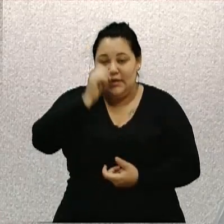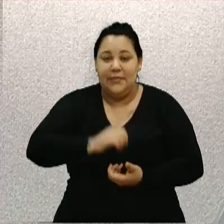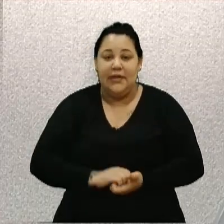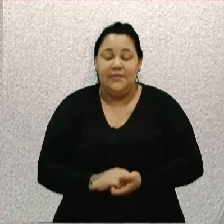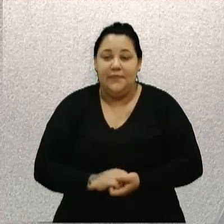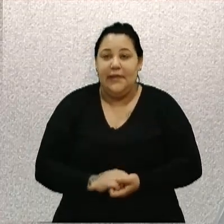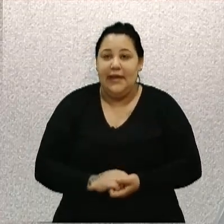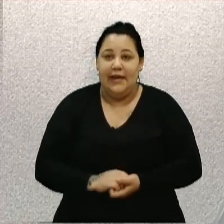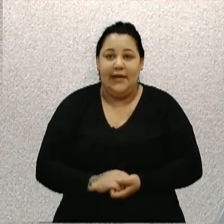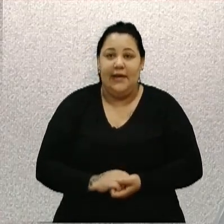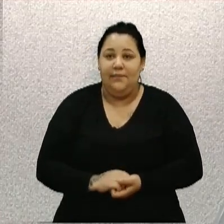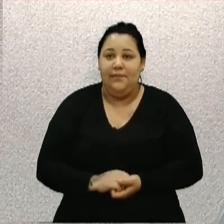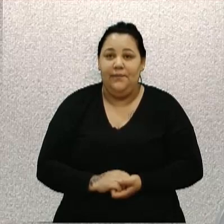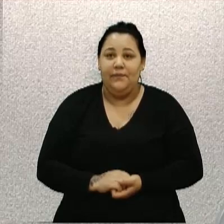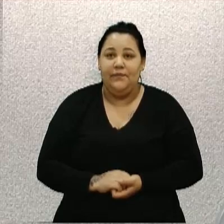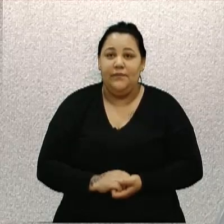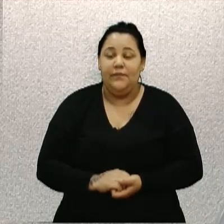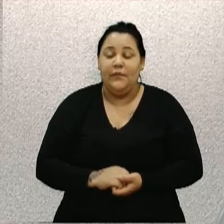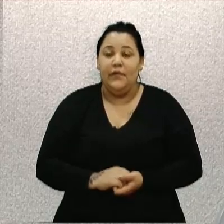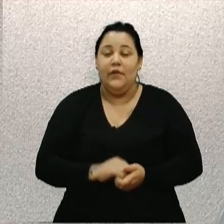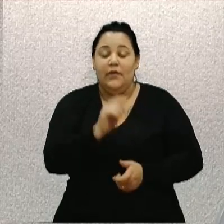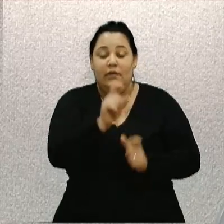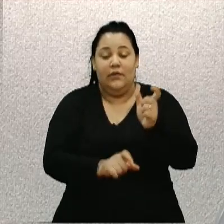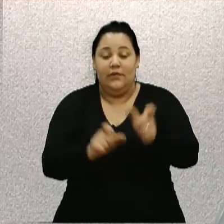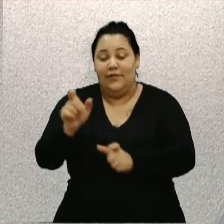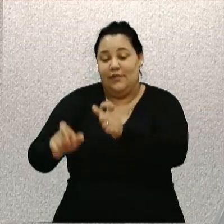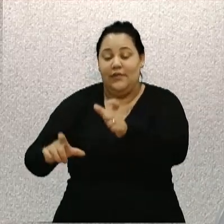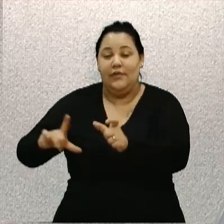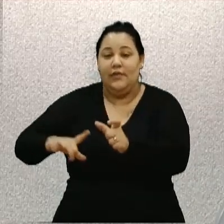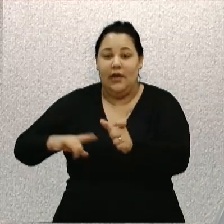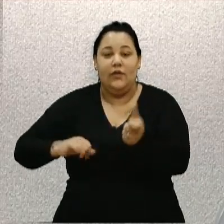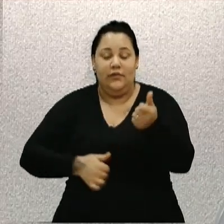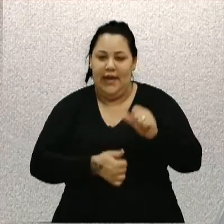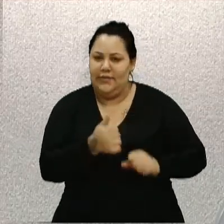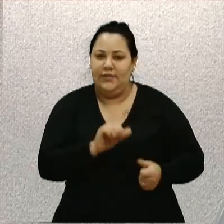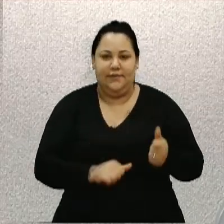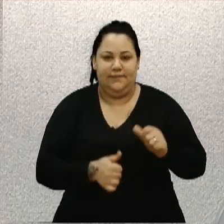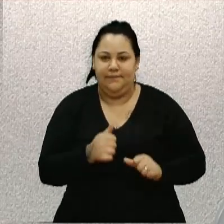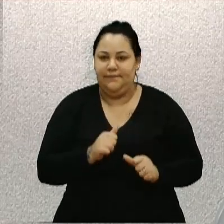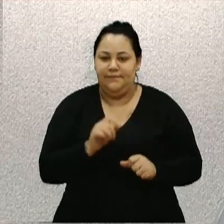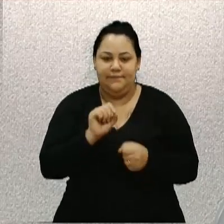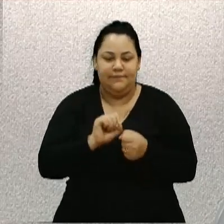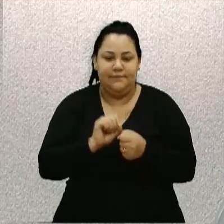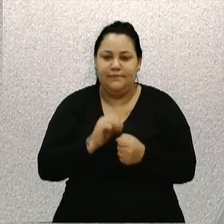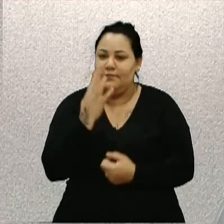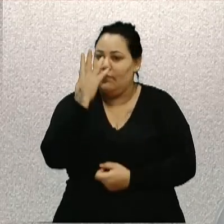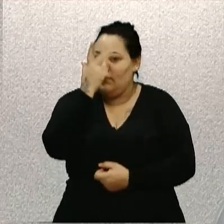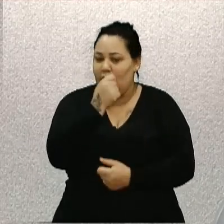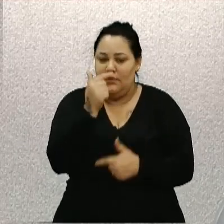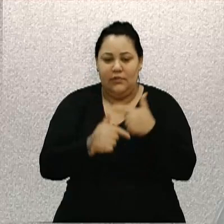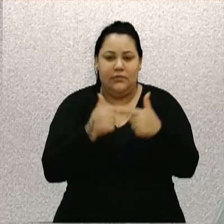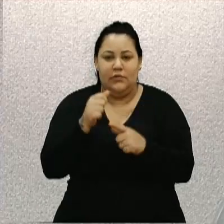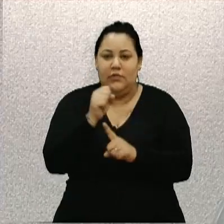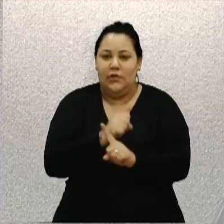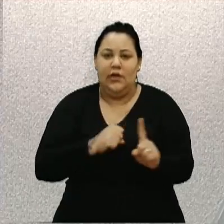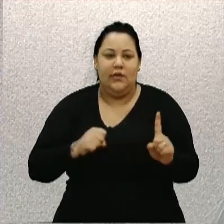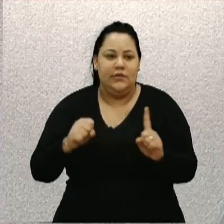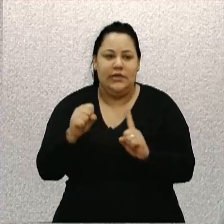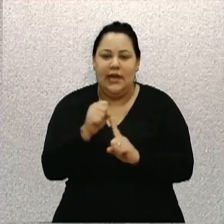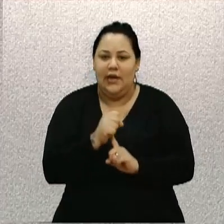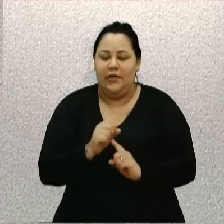pessoas abnegadas que fazem um belo serviço social fundamental para Caxias do Sul.